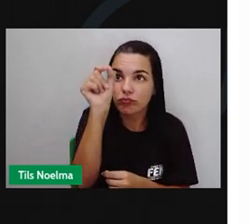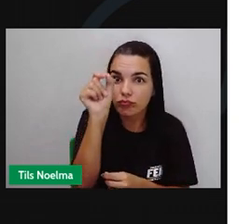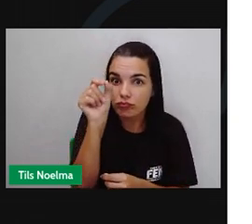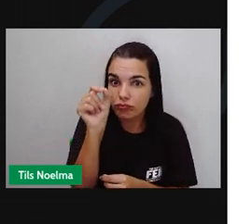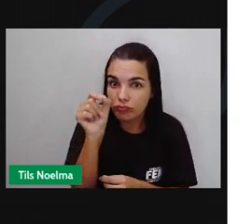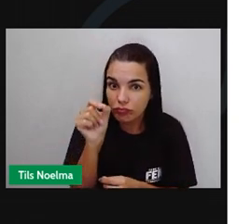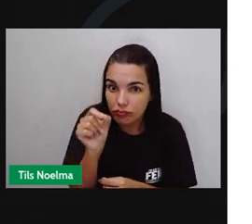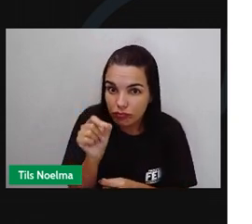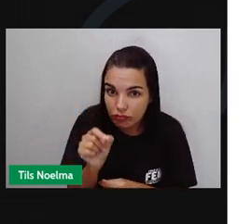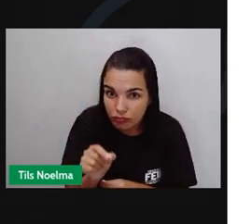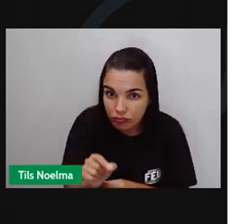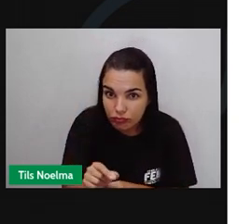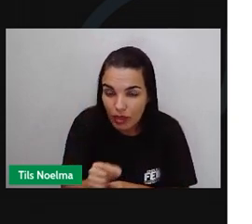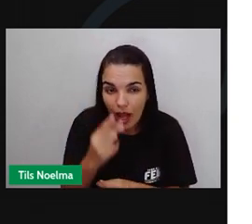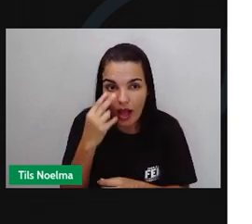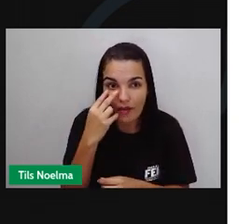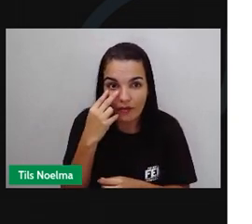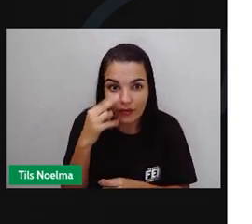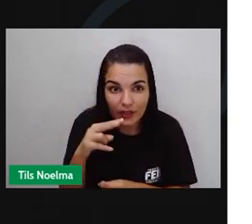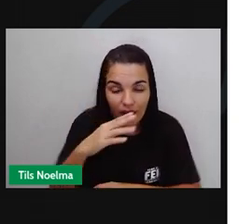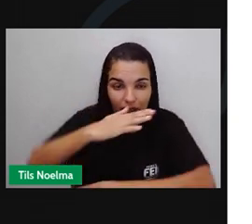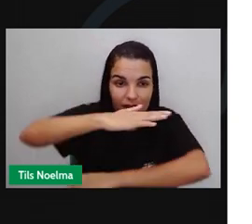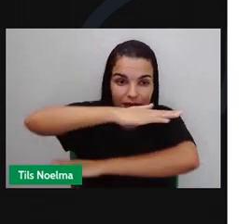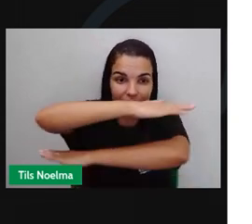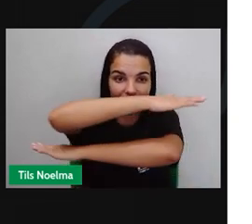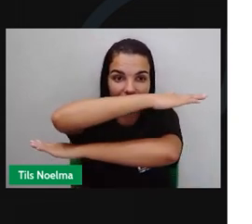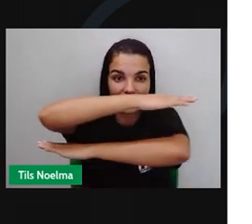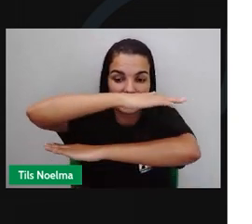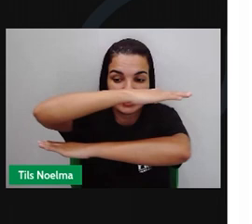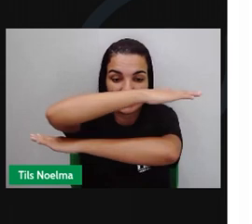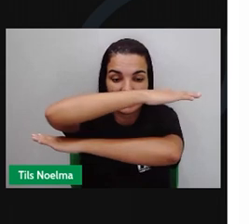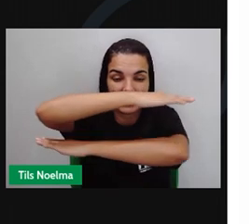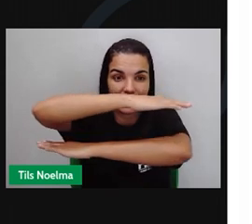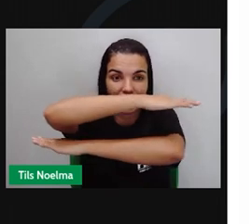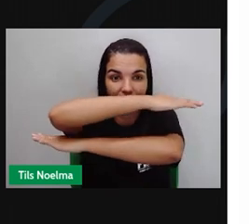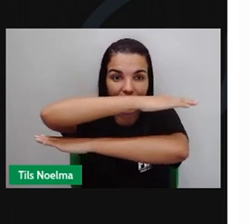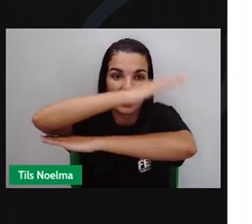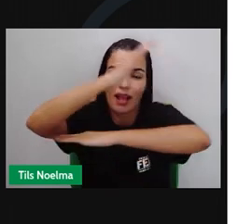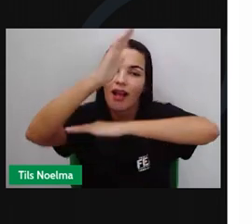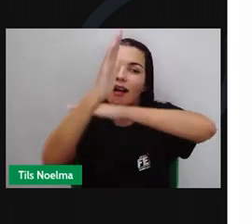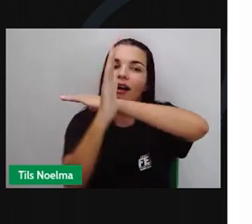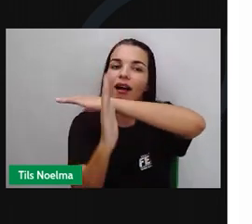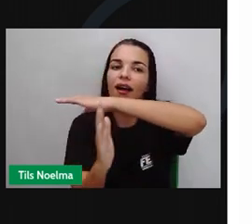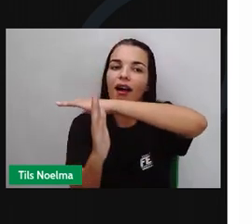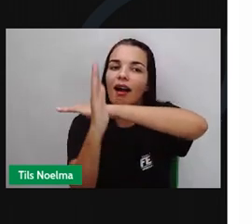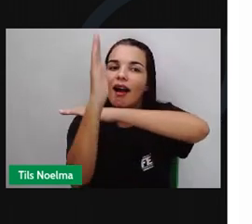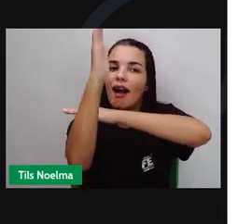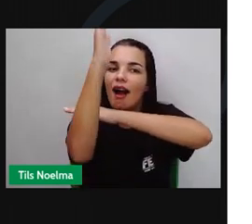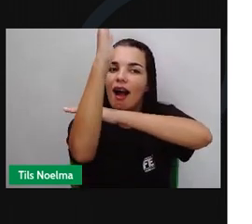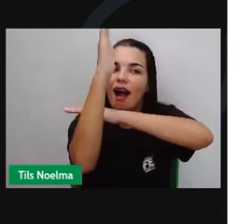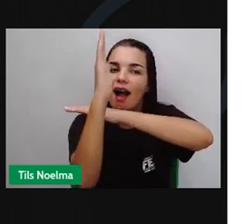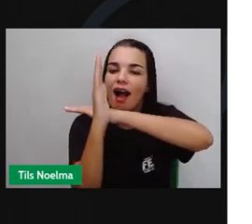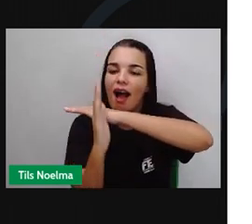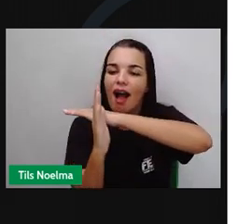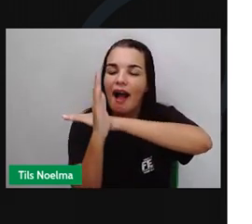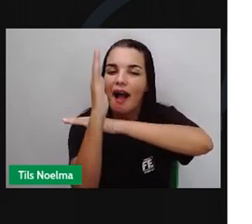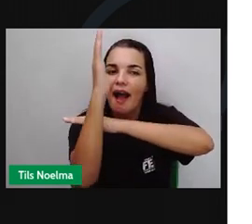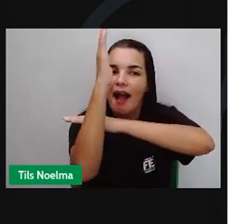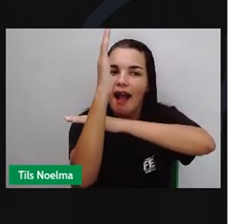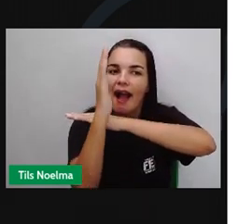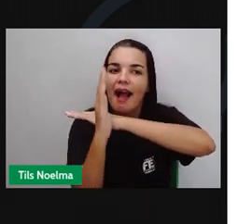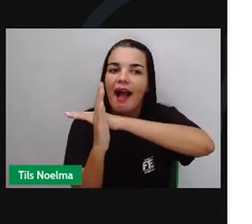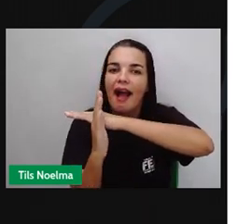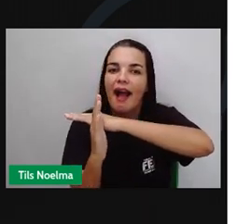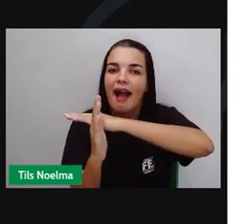nessa rua aqui, que é a Rua Joana Angélica, observe que essa rua, ela forma um